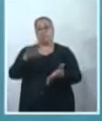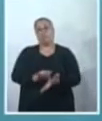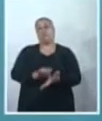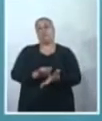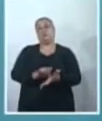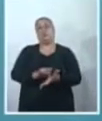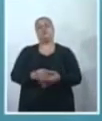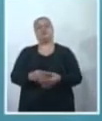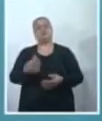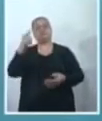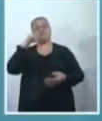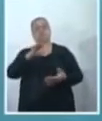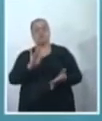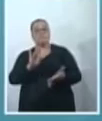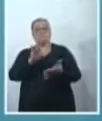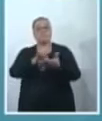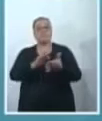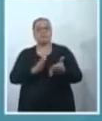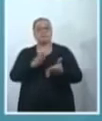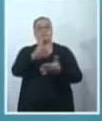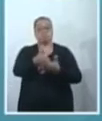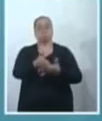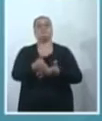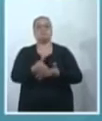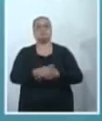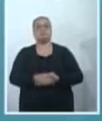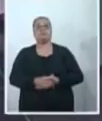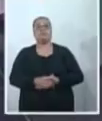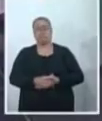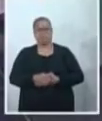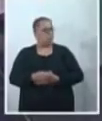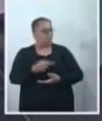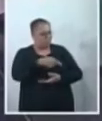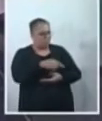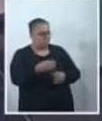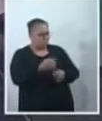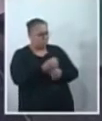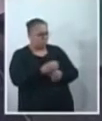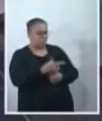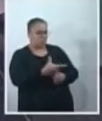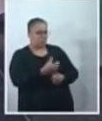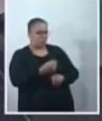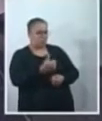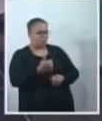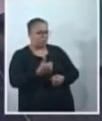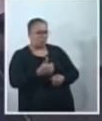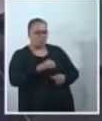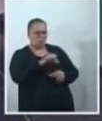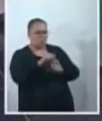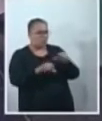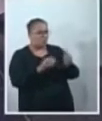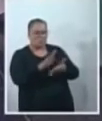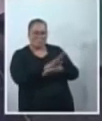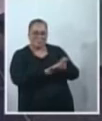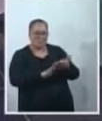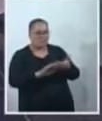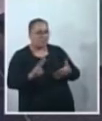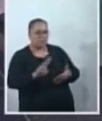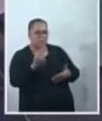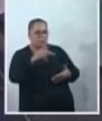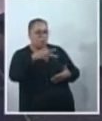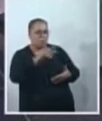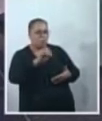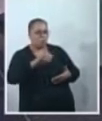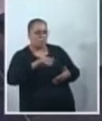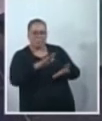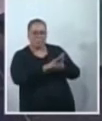né? Que garantam o acesso. Sim. E nesse ano aqui, então, quer dizer, não houve nenhuma mudança, não houve mudança de valores para o Propão, não